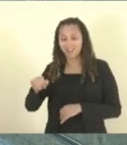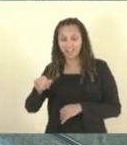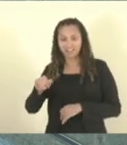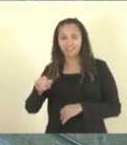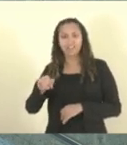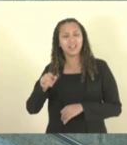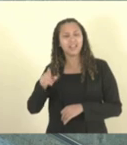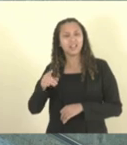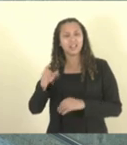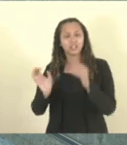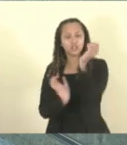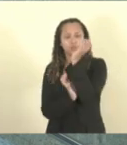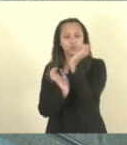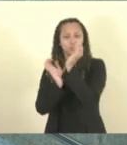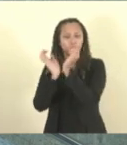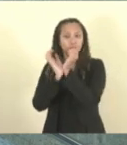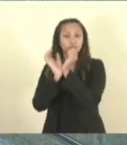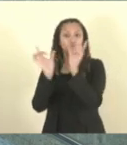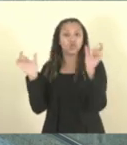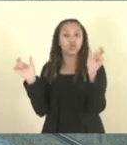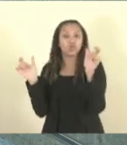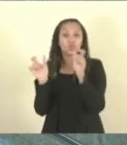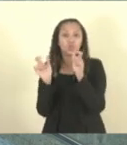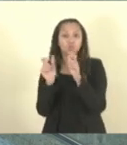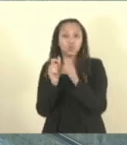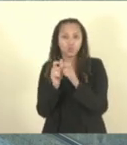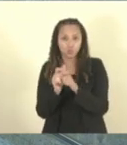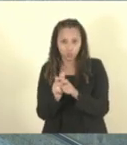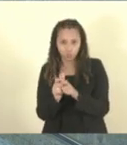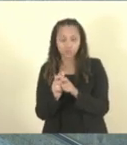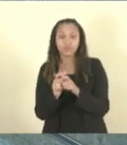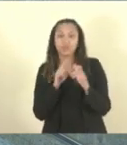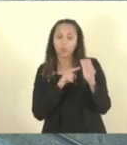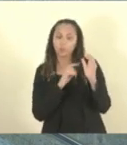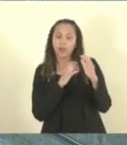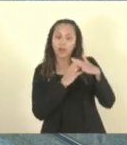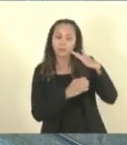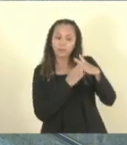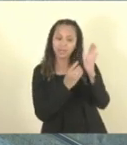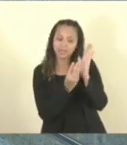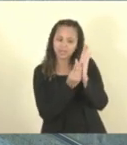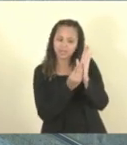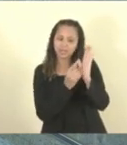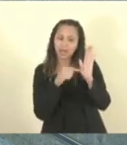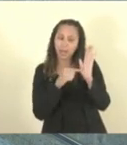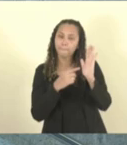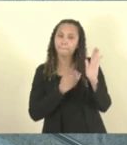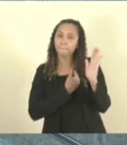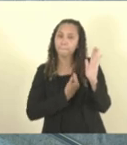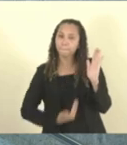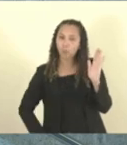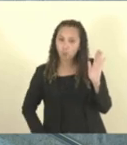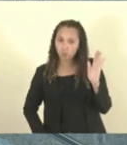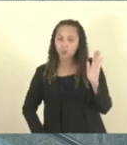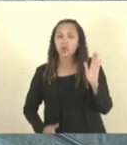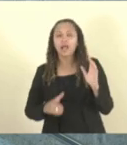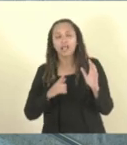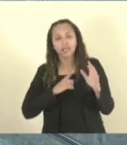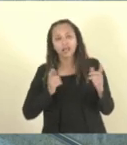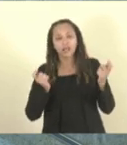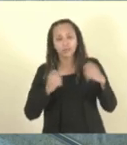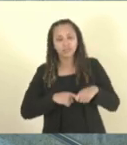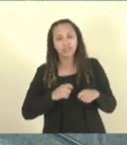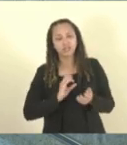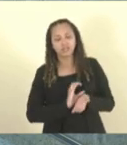desburocratizando a Cezan. A Cezan é um órgão público que tem capacidade de investimento muito